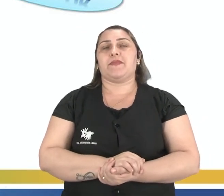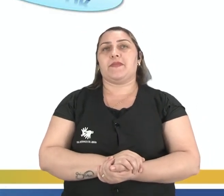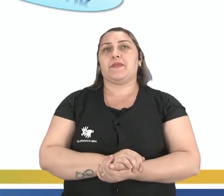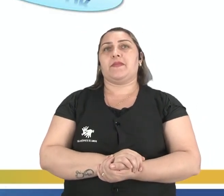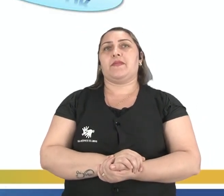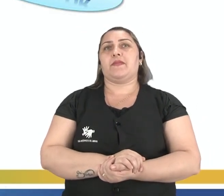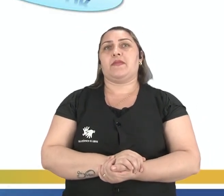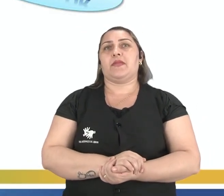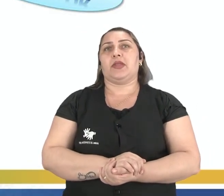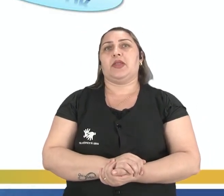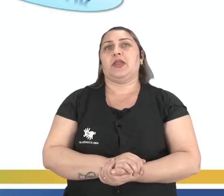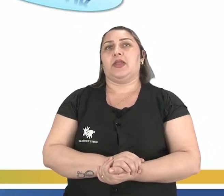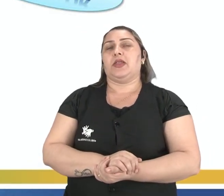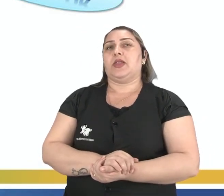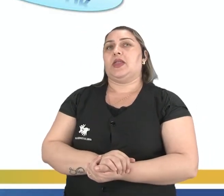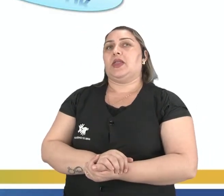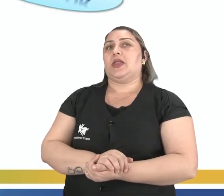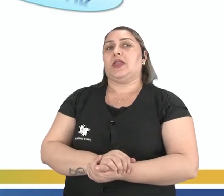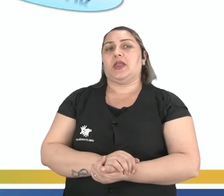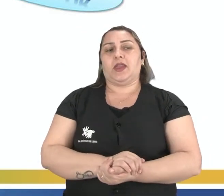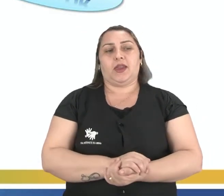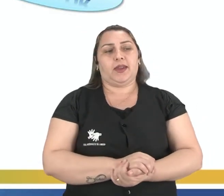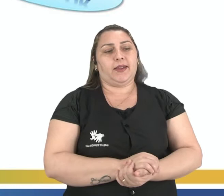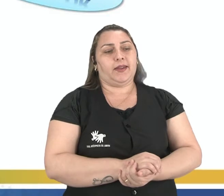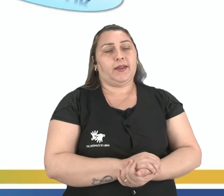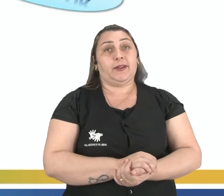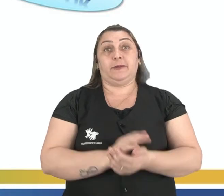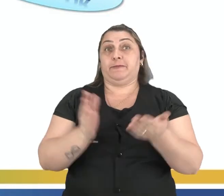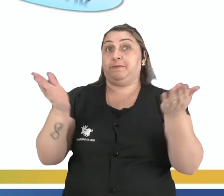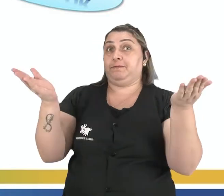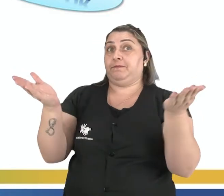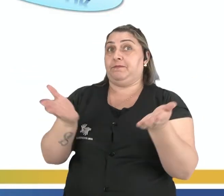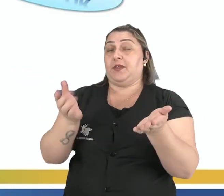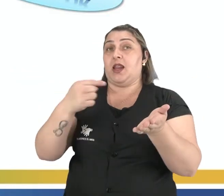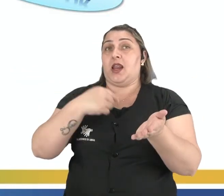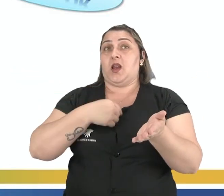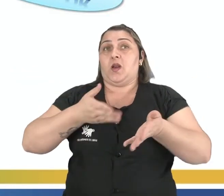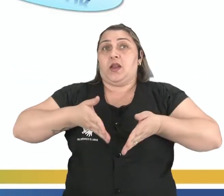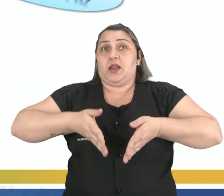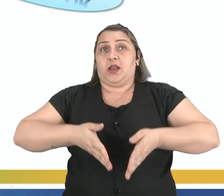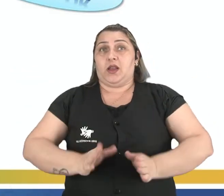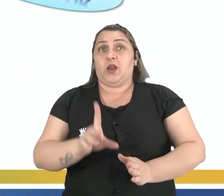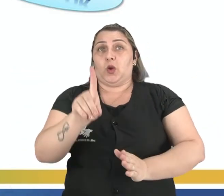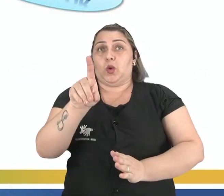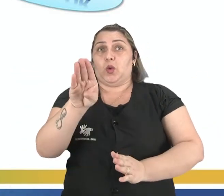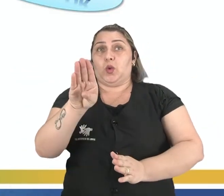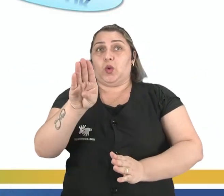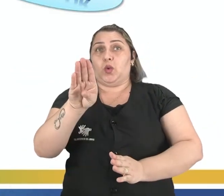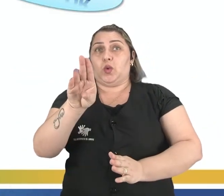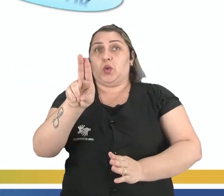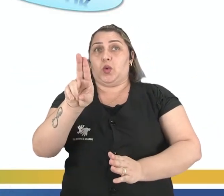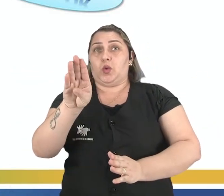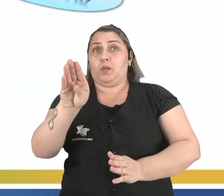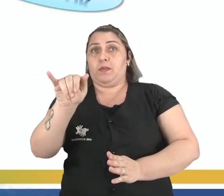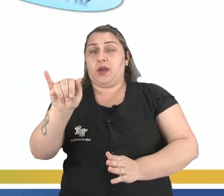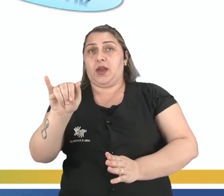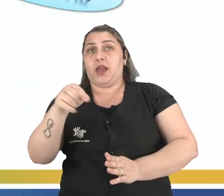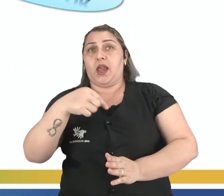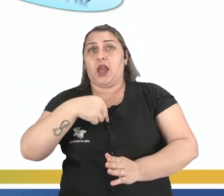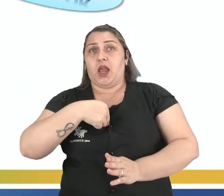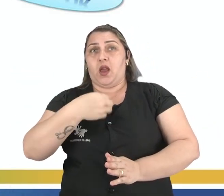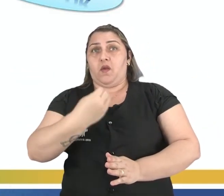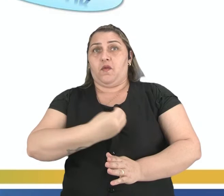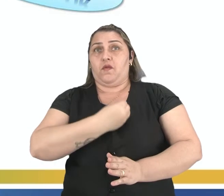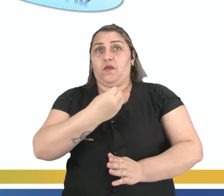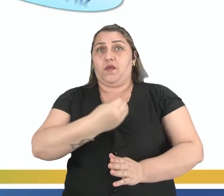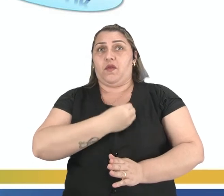I live in Allain now. E agora? Eu nasci em Dubai. Eu vivo